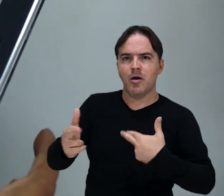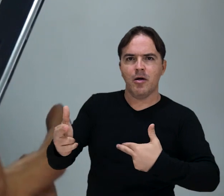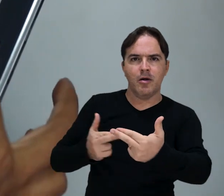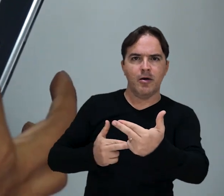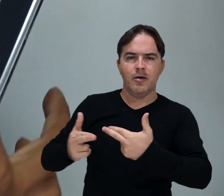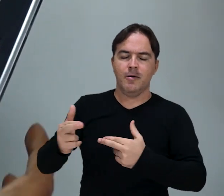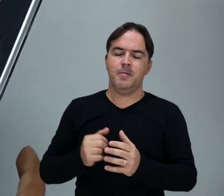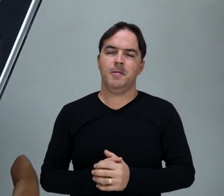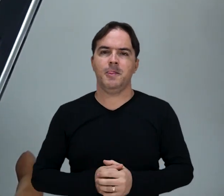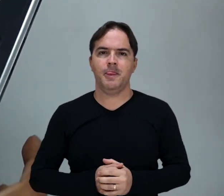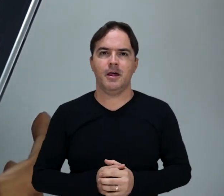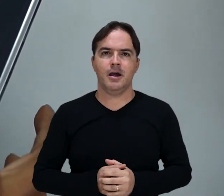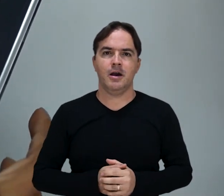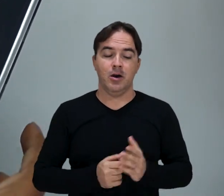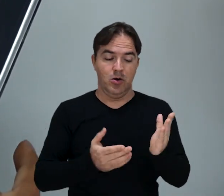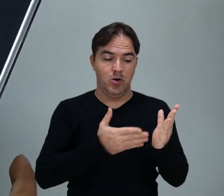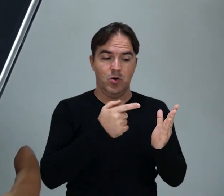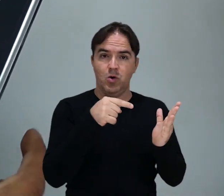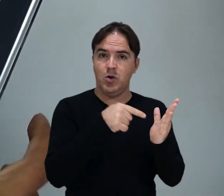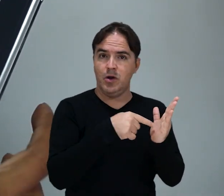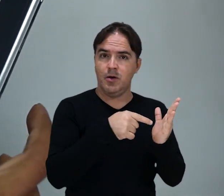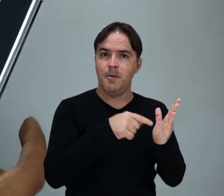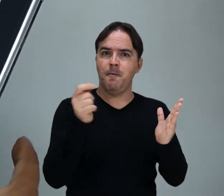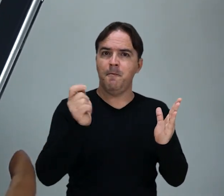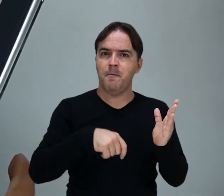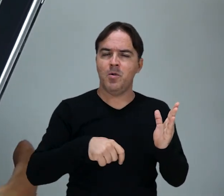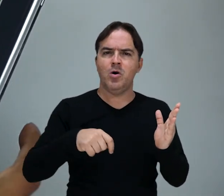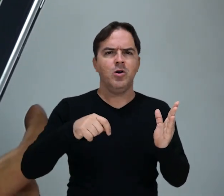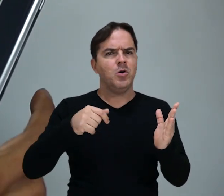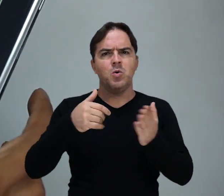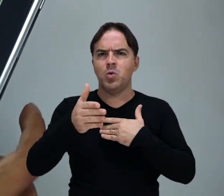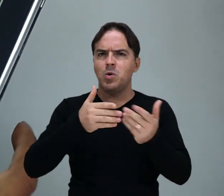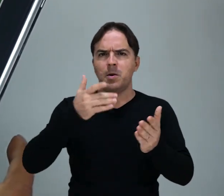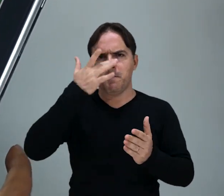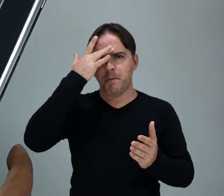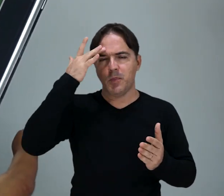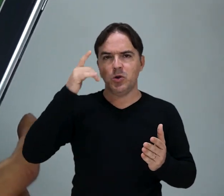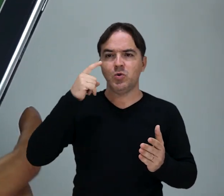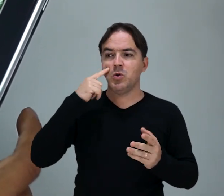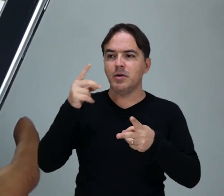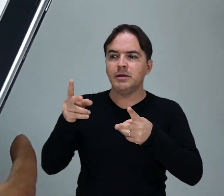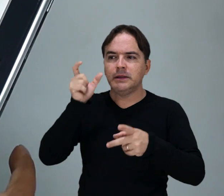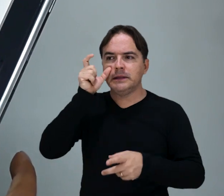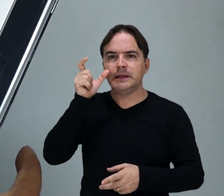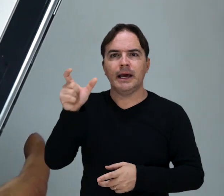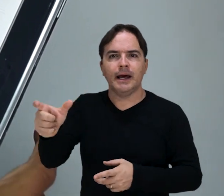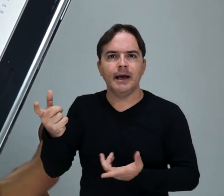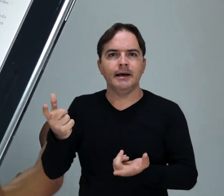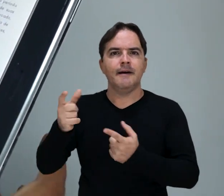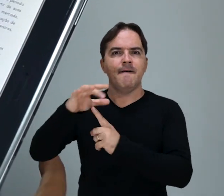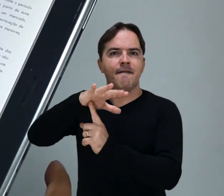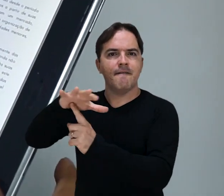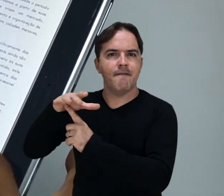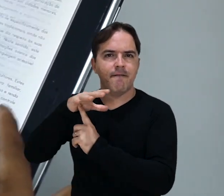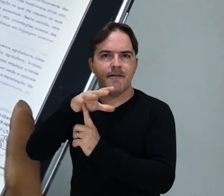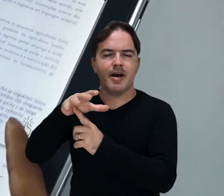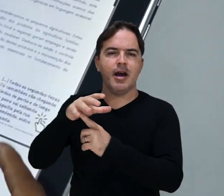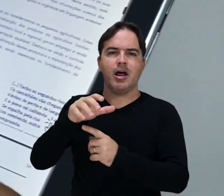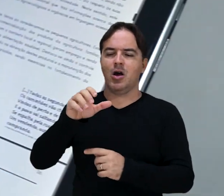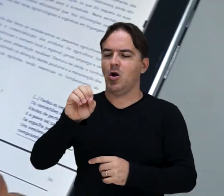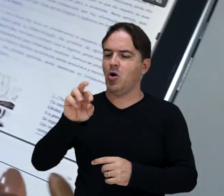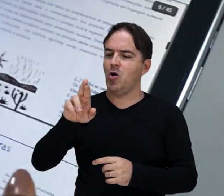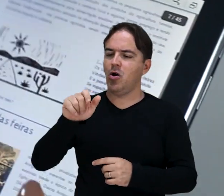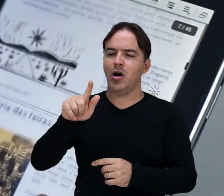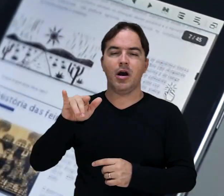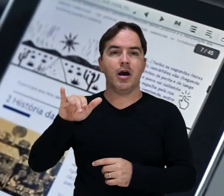obra é destinada ao público em geral, a quem tem interesse na temática de feiras orgânicas e agroecológicas, foi elaborada no formato de e-book